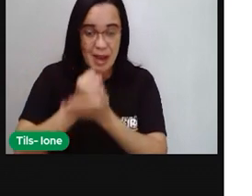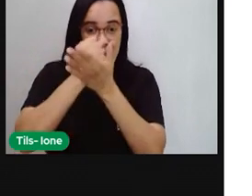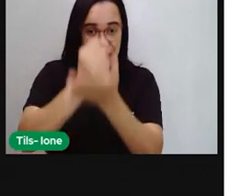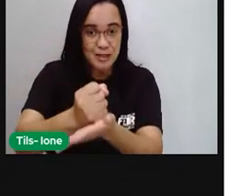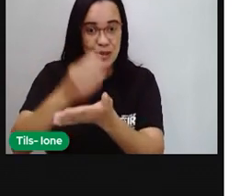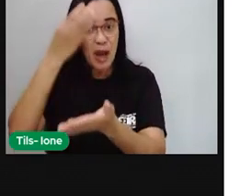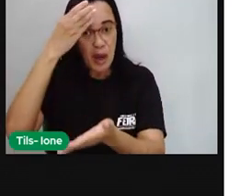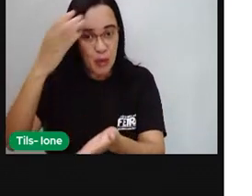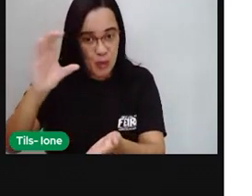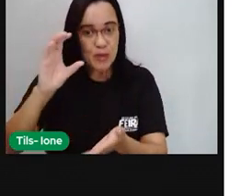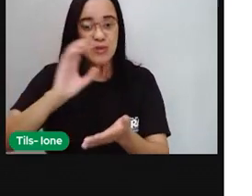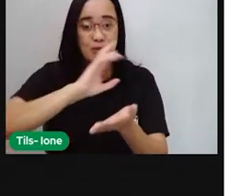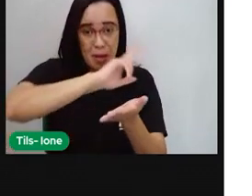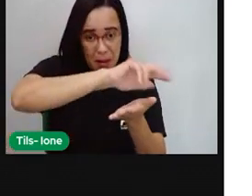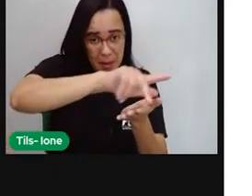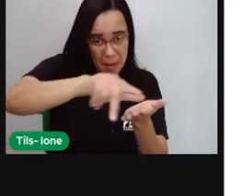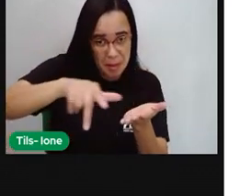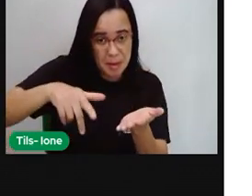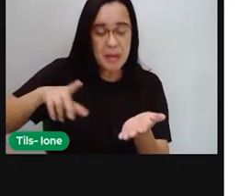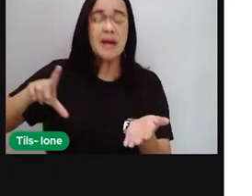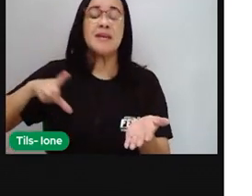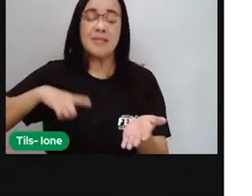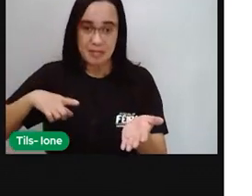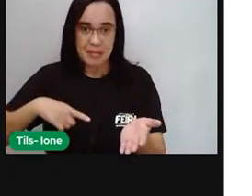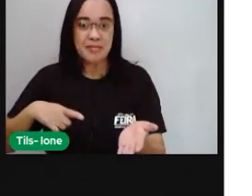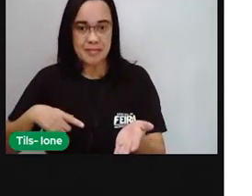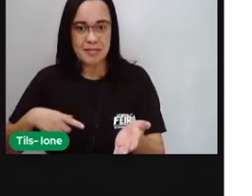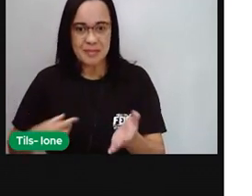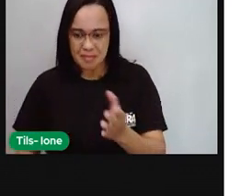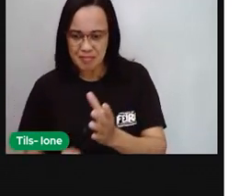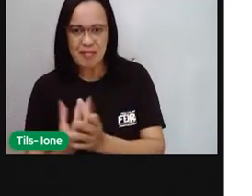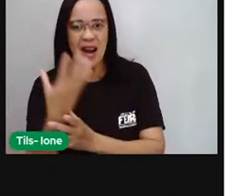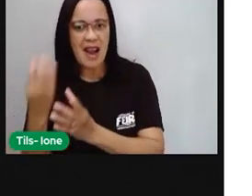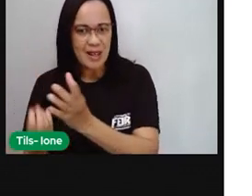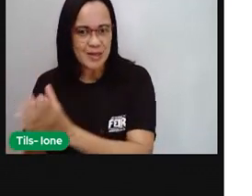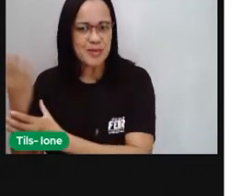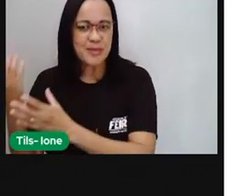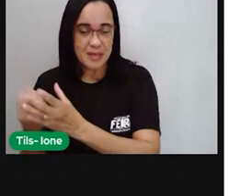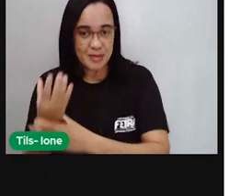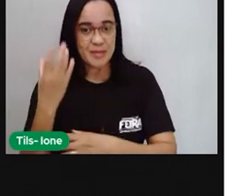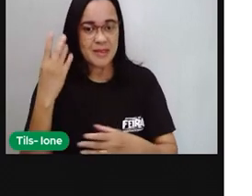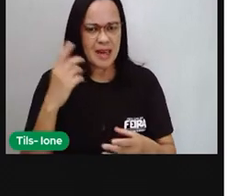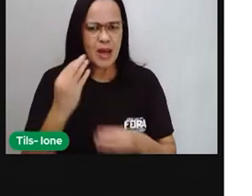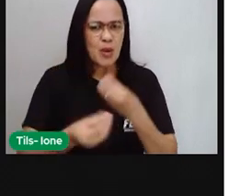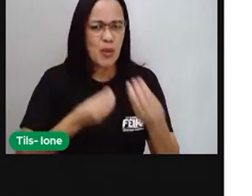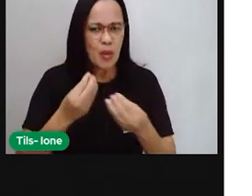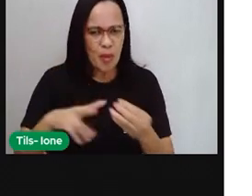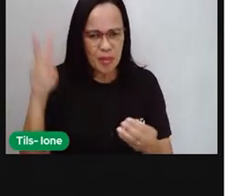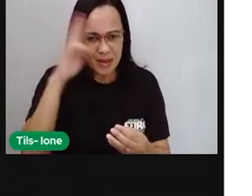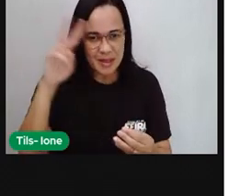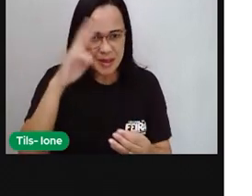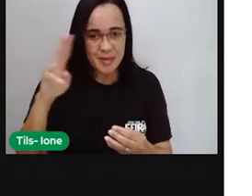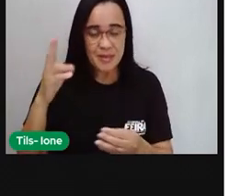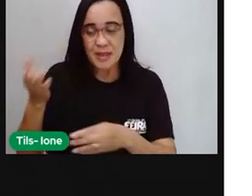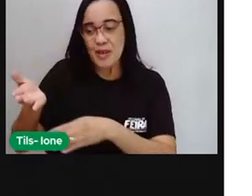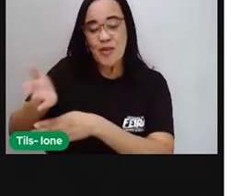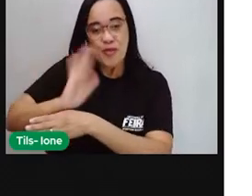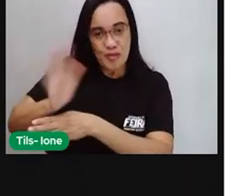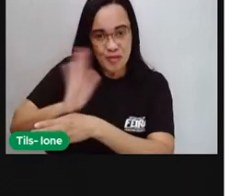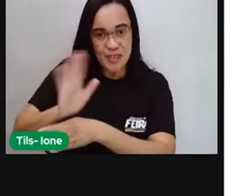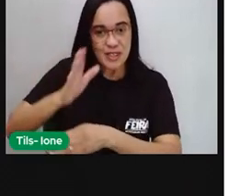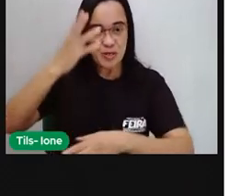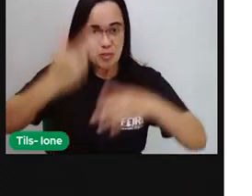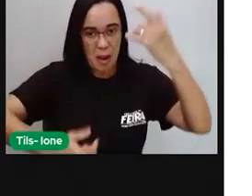fala em diversidade cultural, é bem o que o vídeo nos fala, né, devemos pensar nesse processo aí da